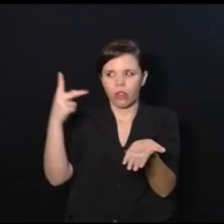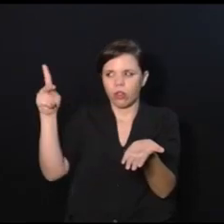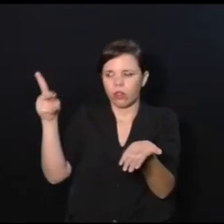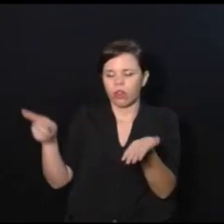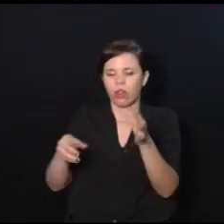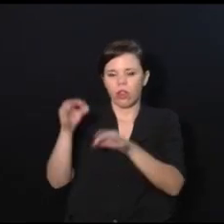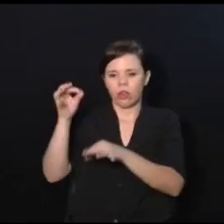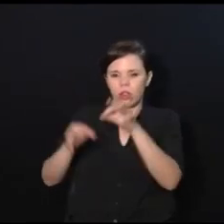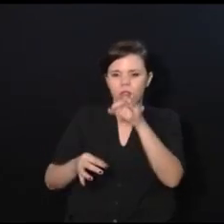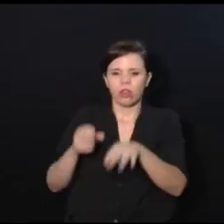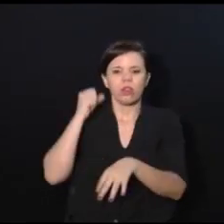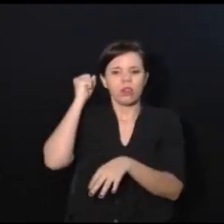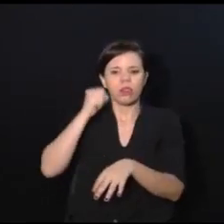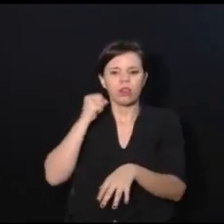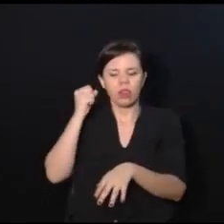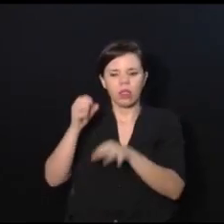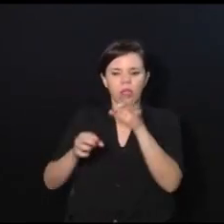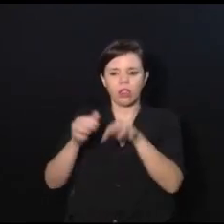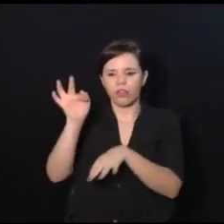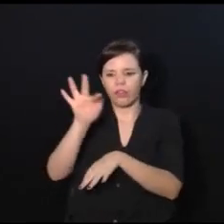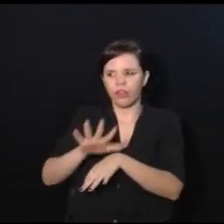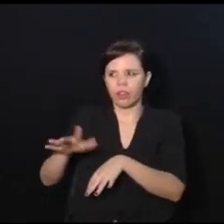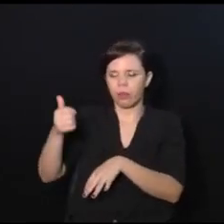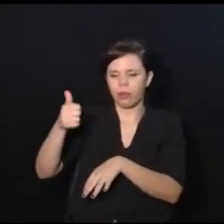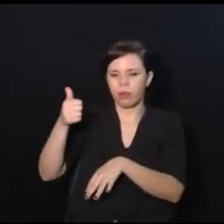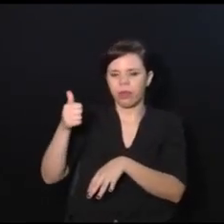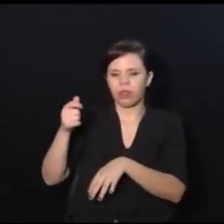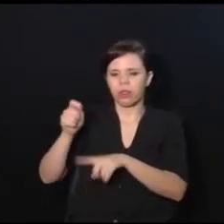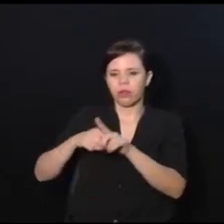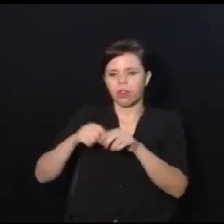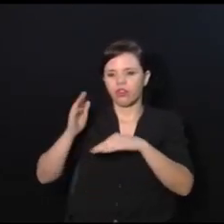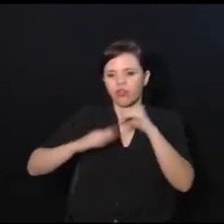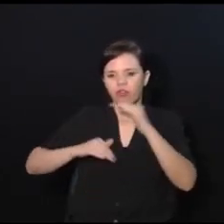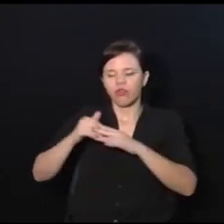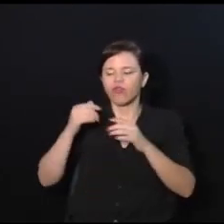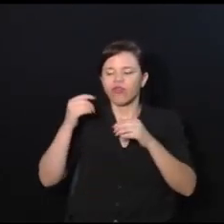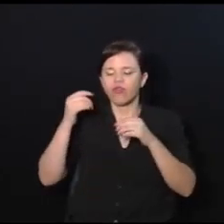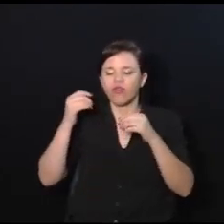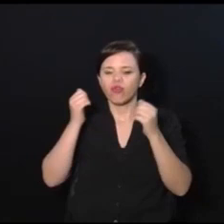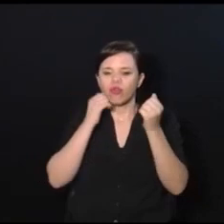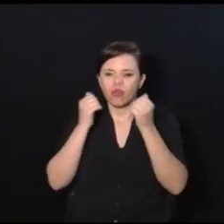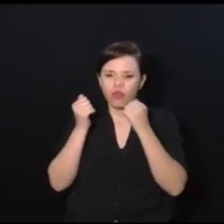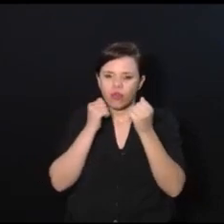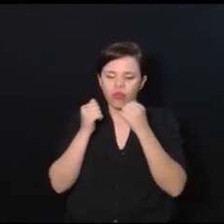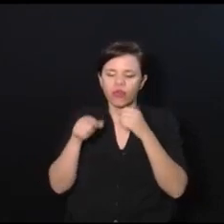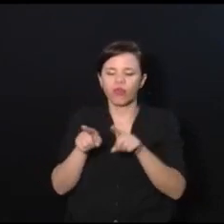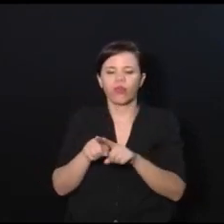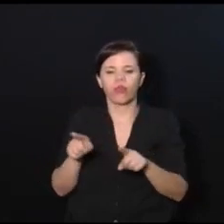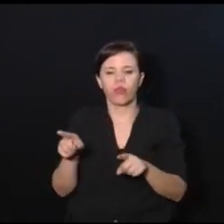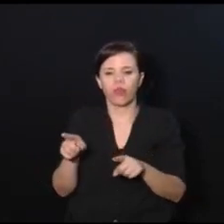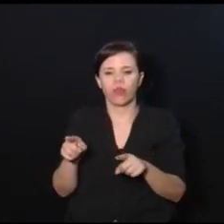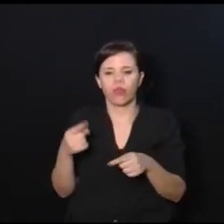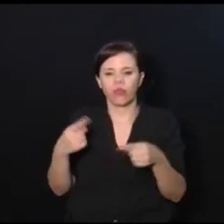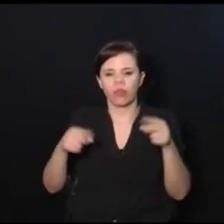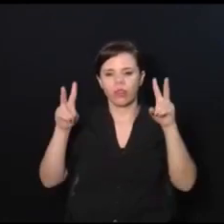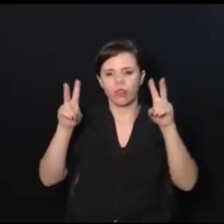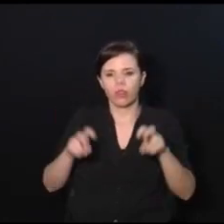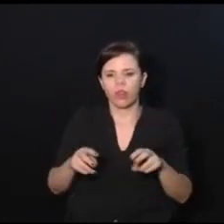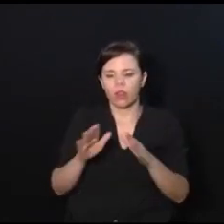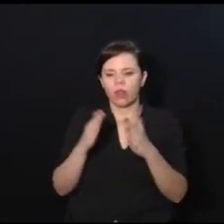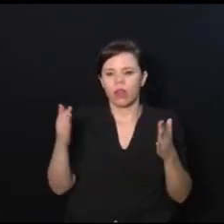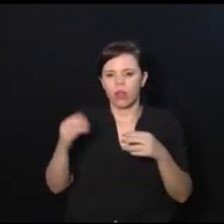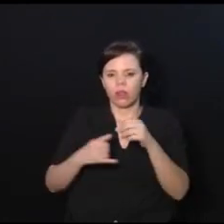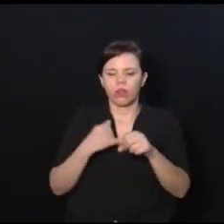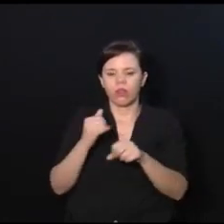Federal do dia 1º de julho, quando a estava discutindo a questão da visão monocular, está lá na página da TV Senado do